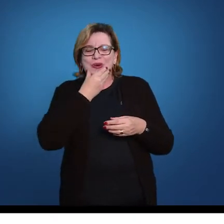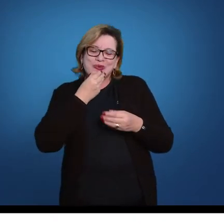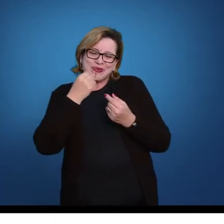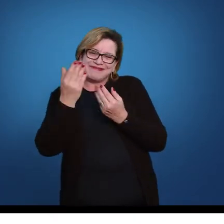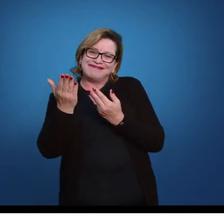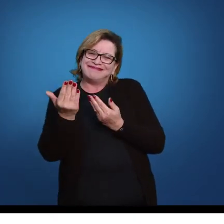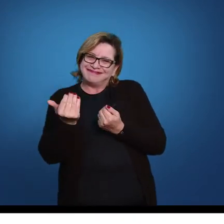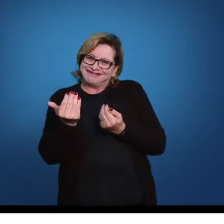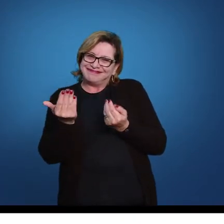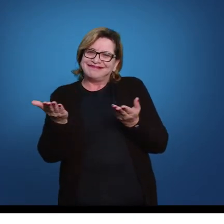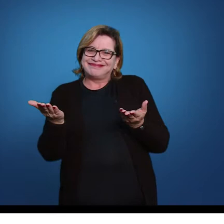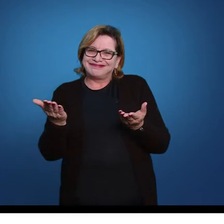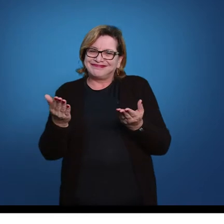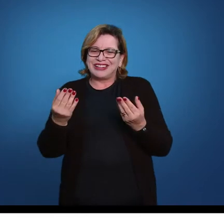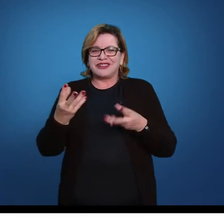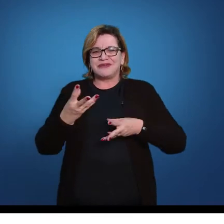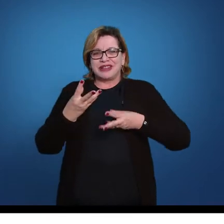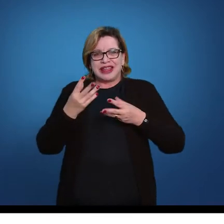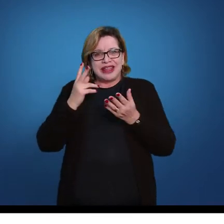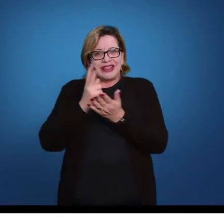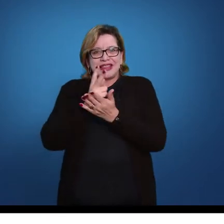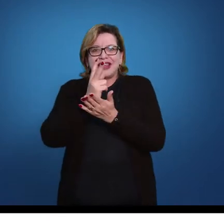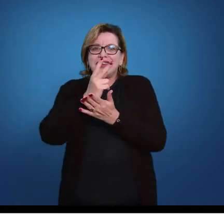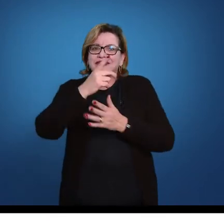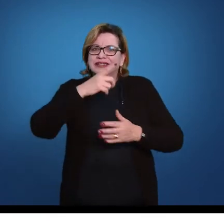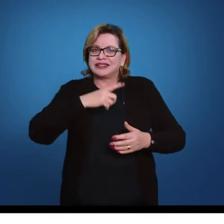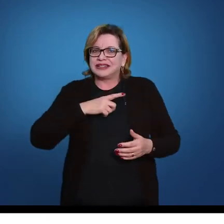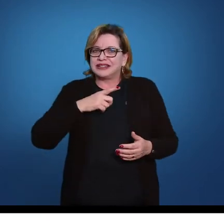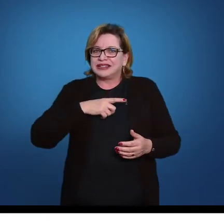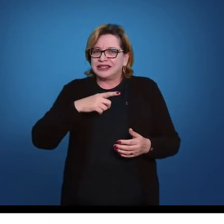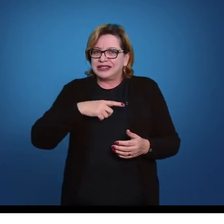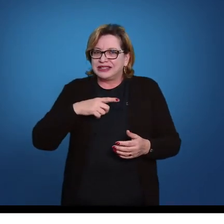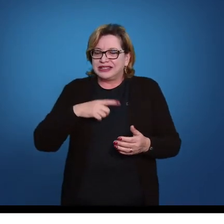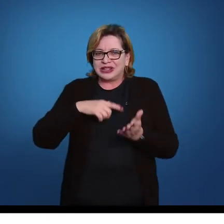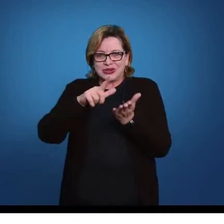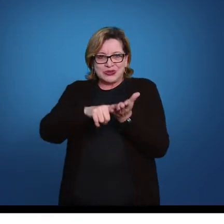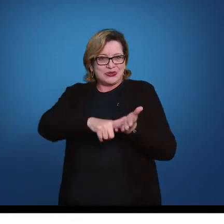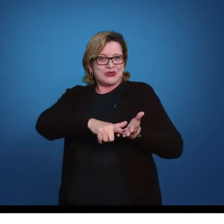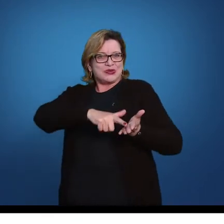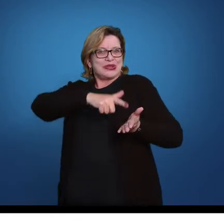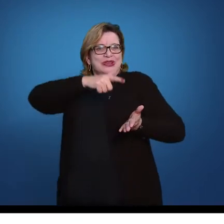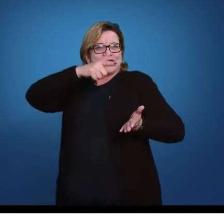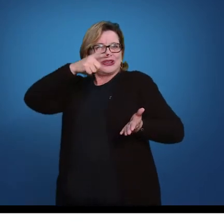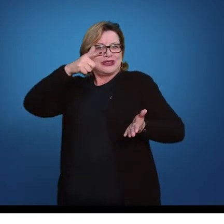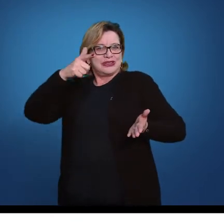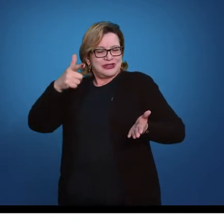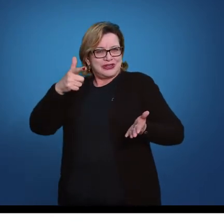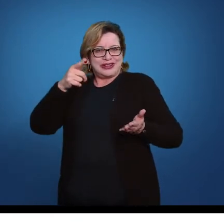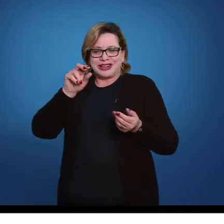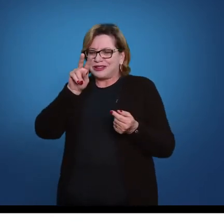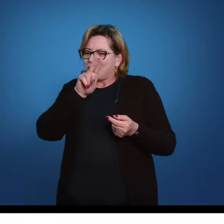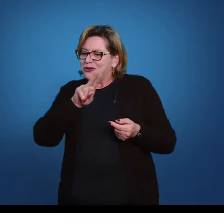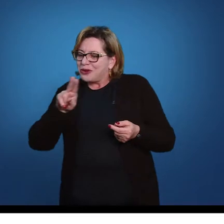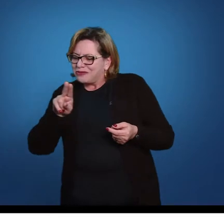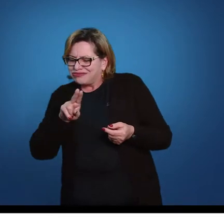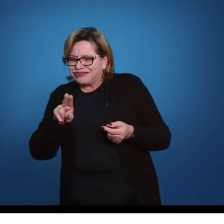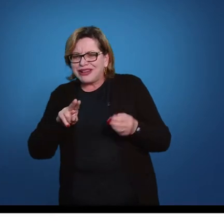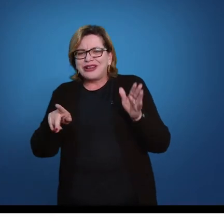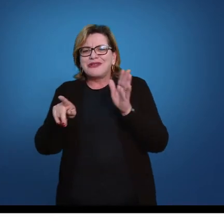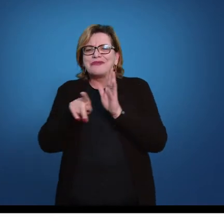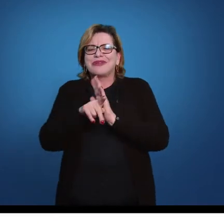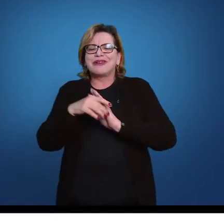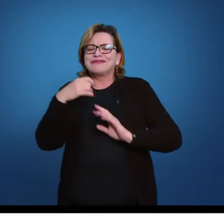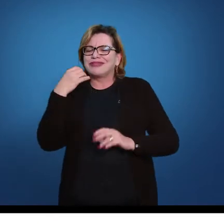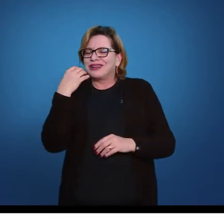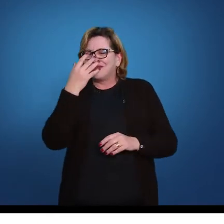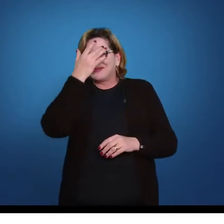da cidade. Então, era bastante comum encontrarmos em jornais da época declarações desses